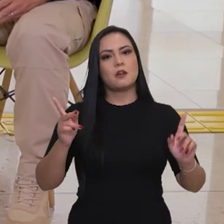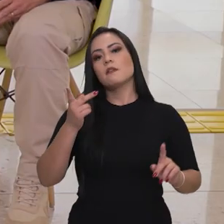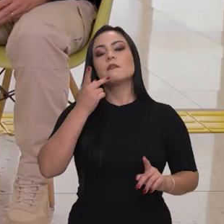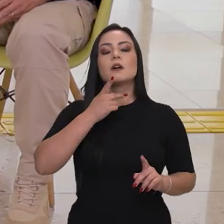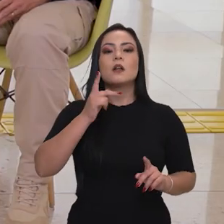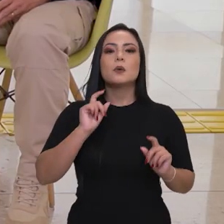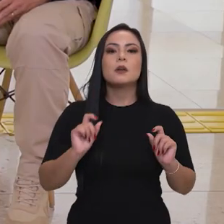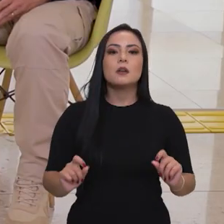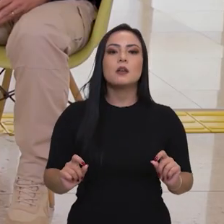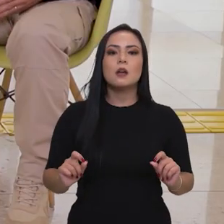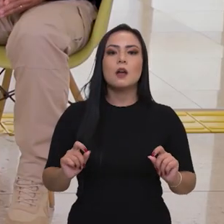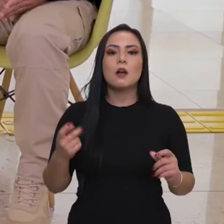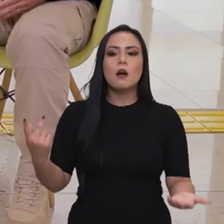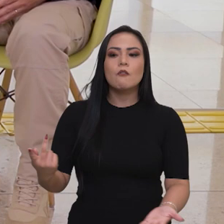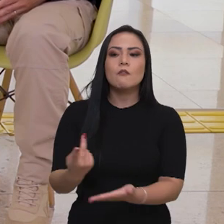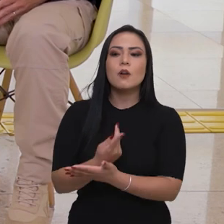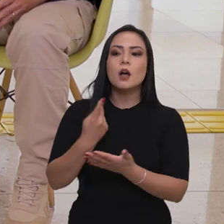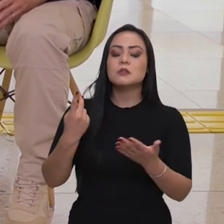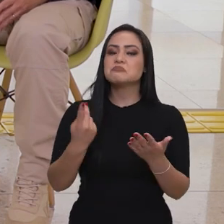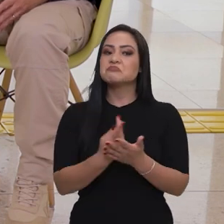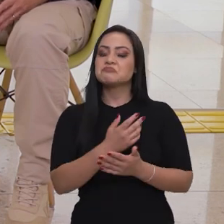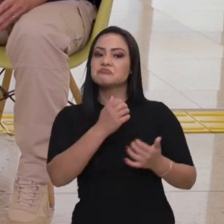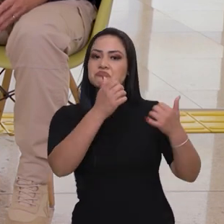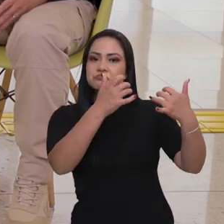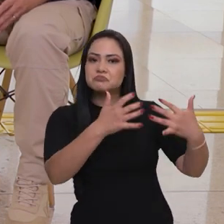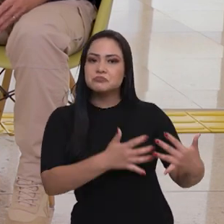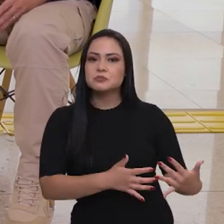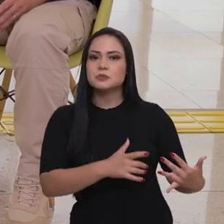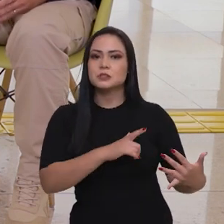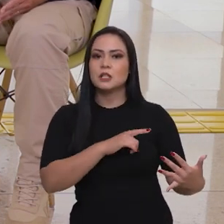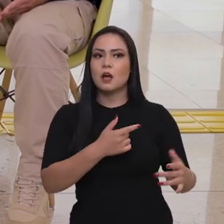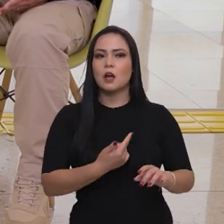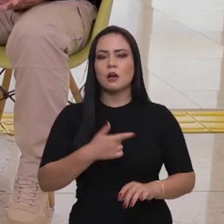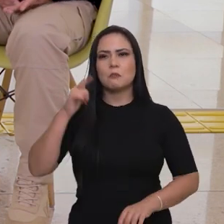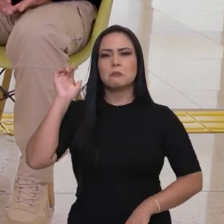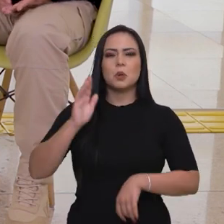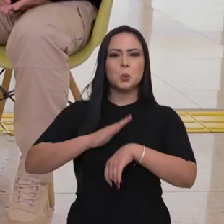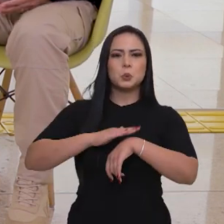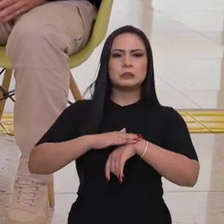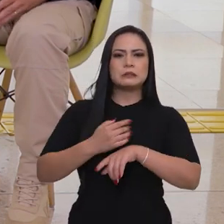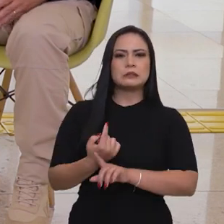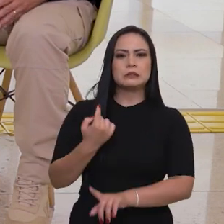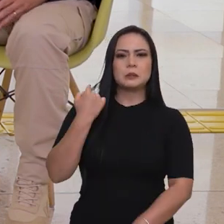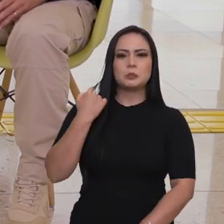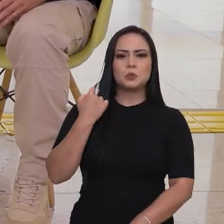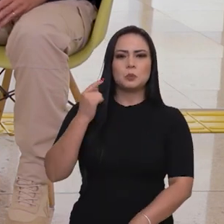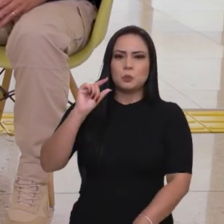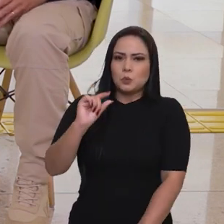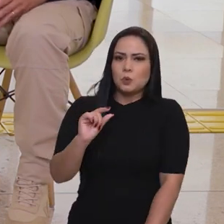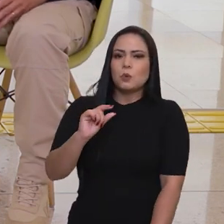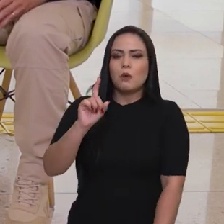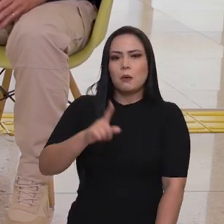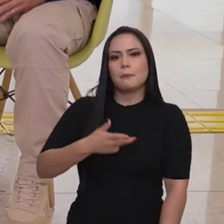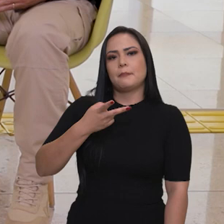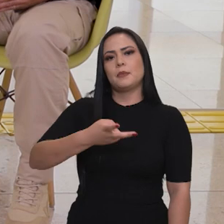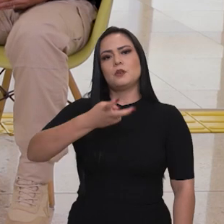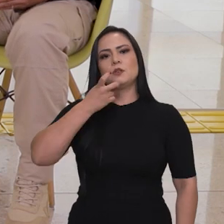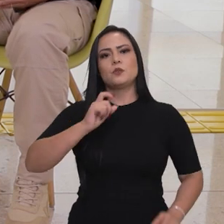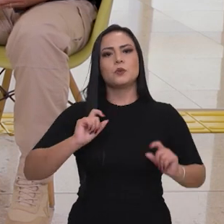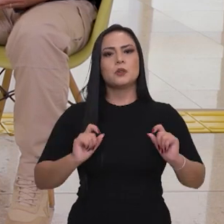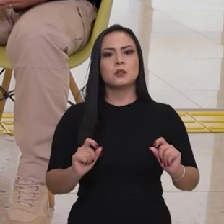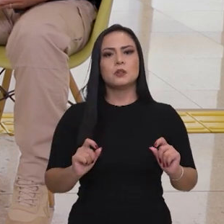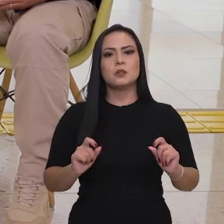Ele fala diante de alguns fatos, pretéritos recentes, em que é